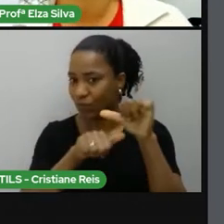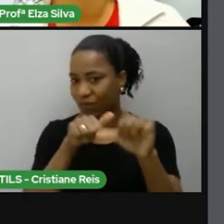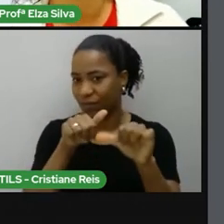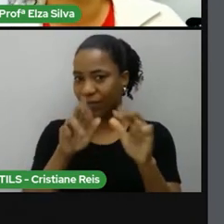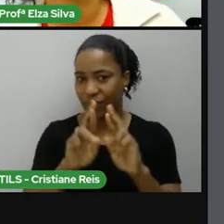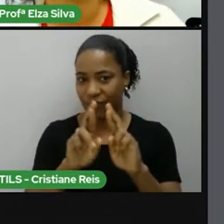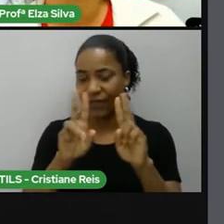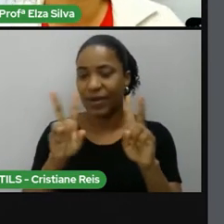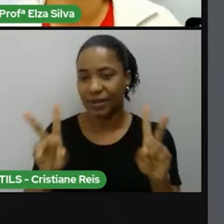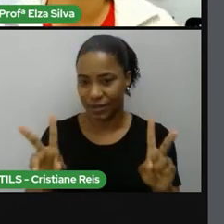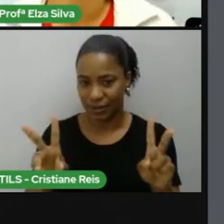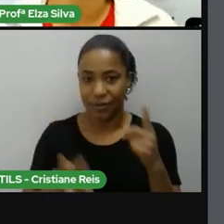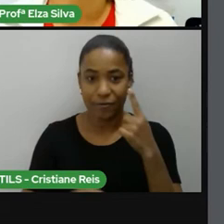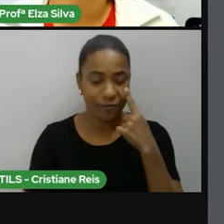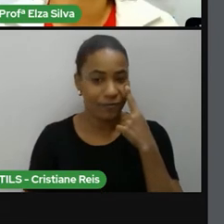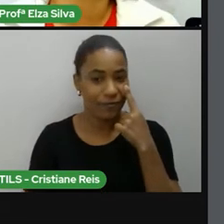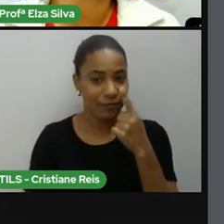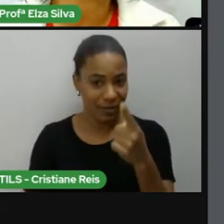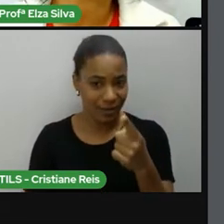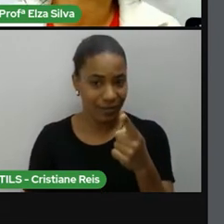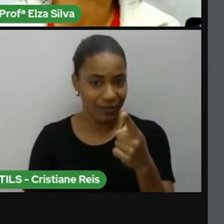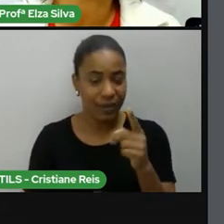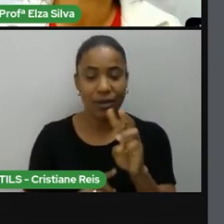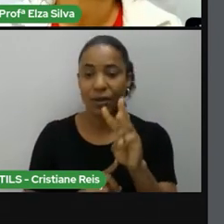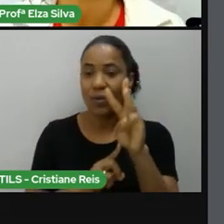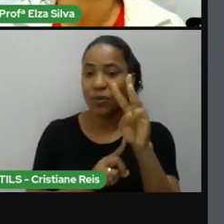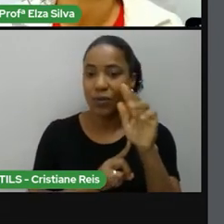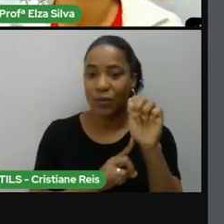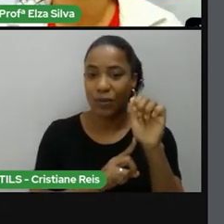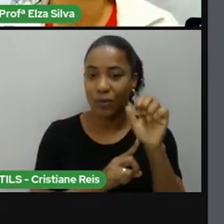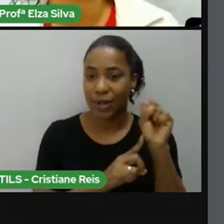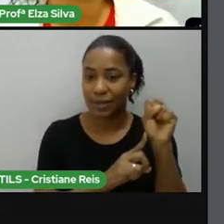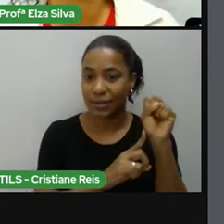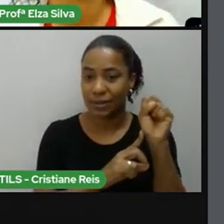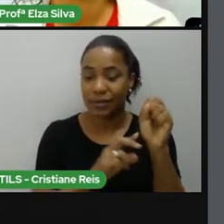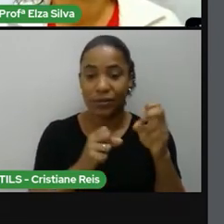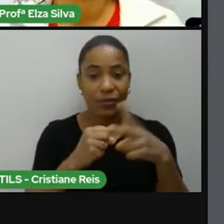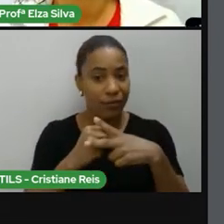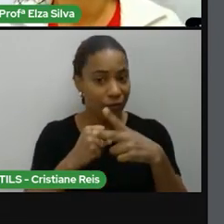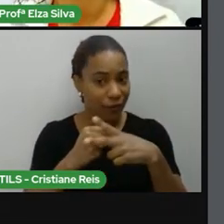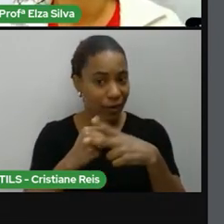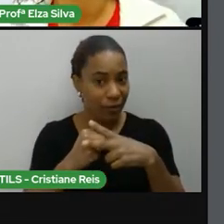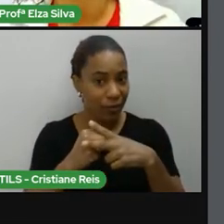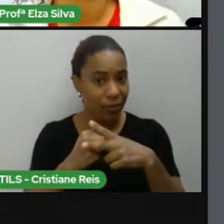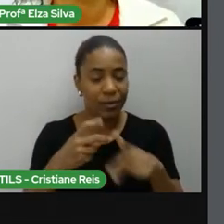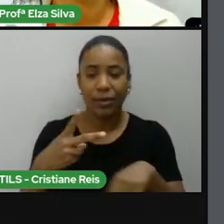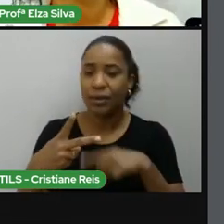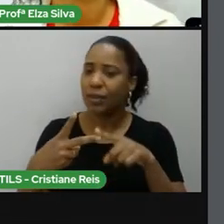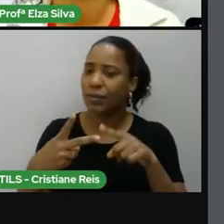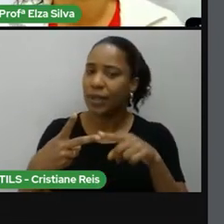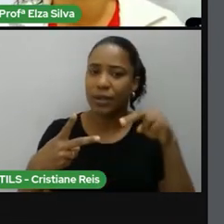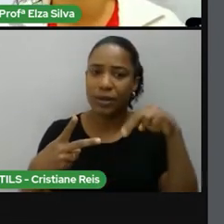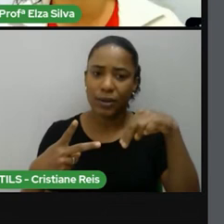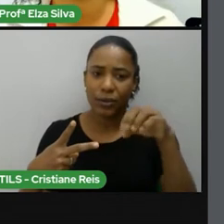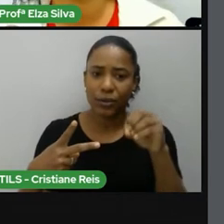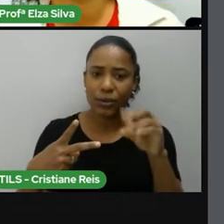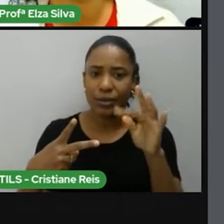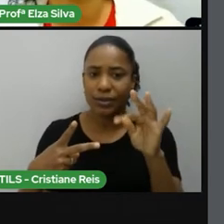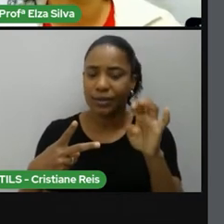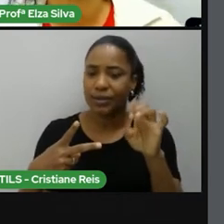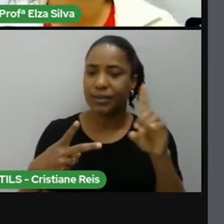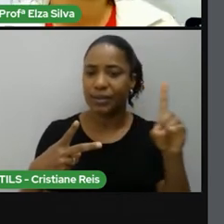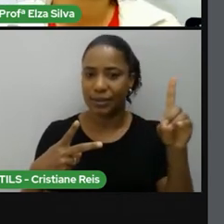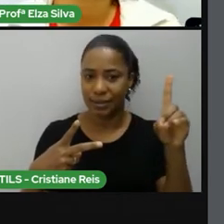Neste slide, nós também temos o verbo was, sobre o qual já falamos, e o verbo note, que termina em e,